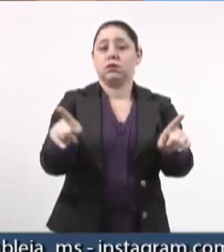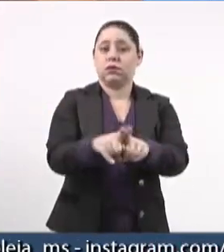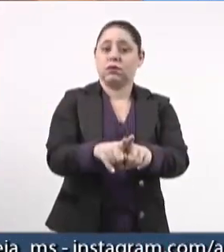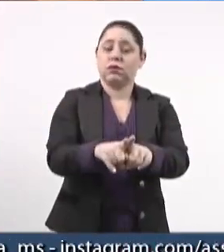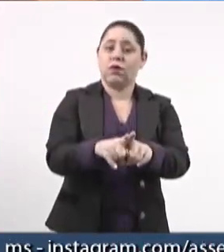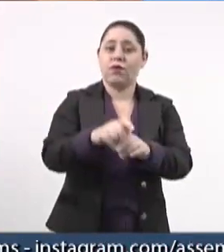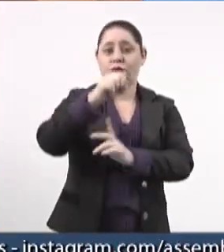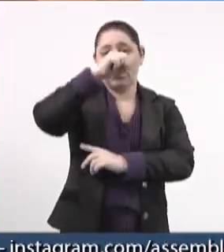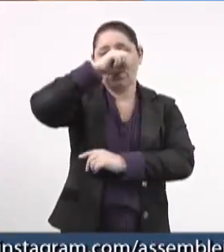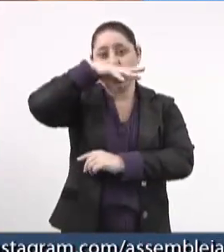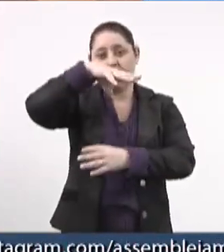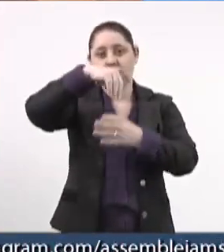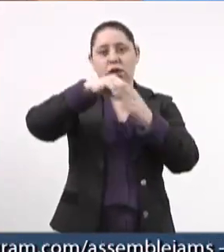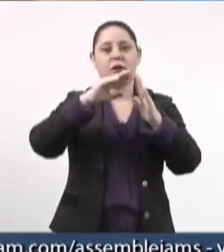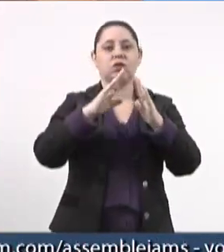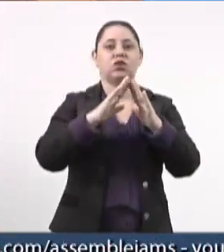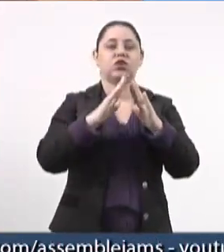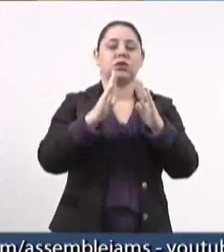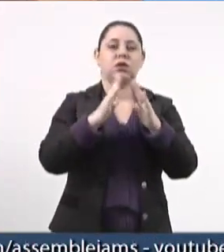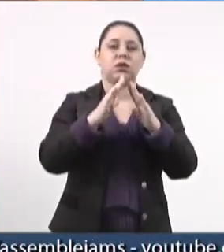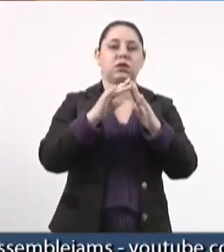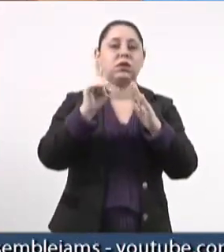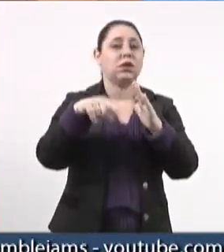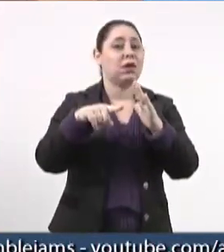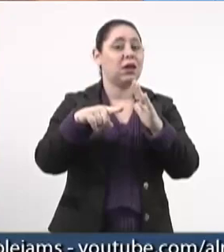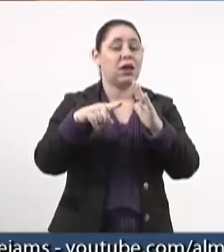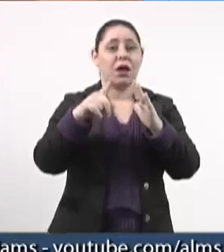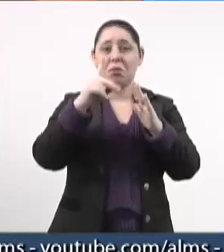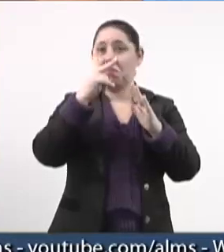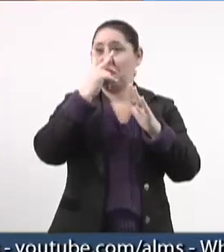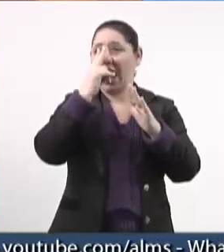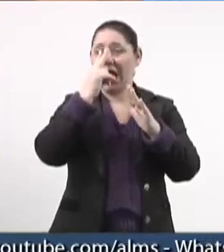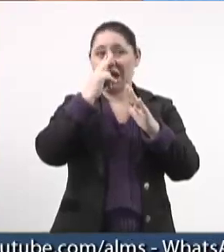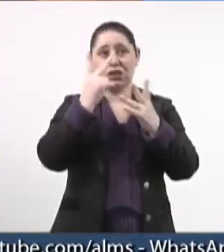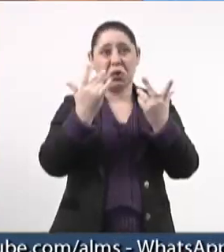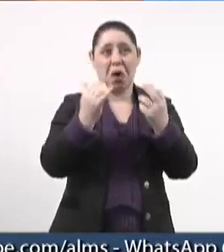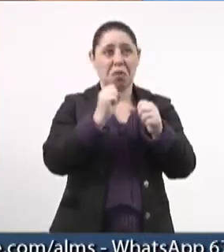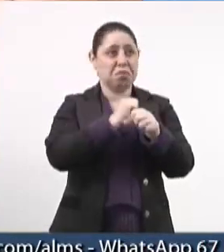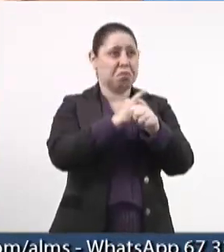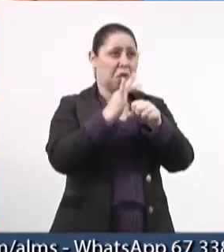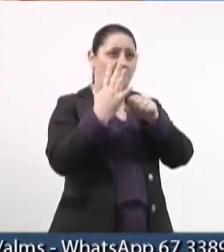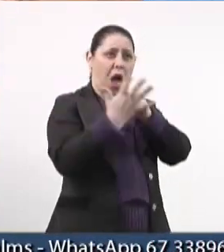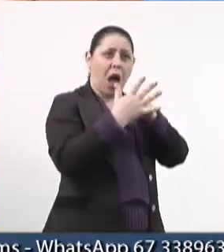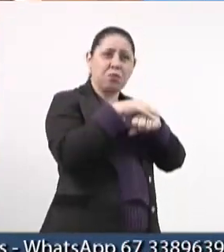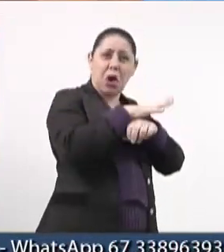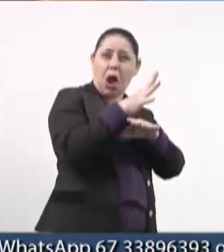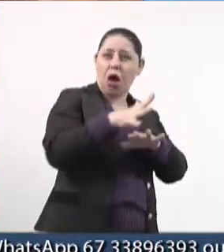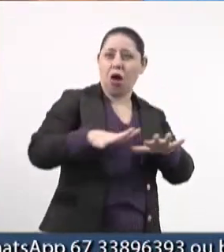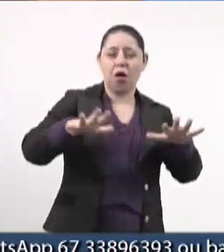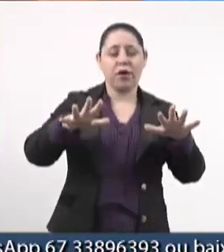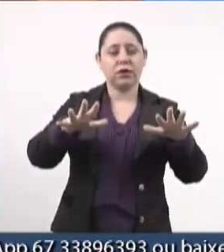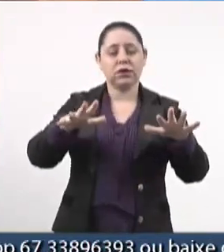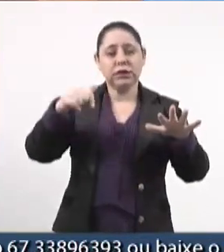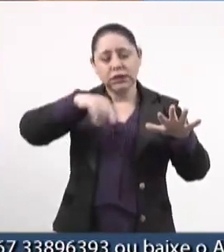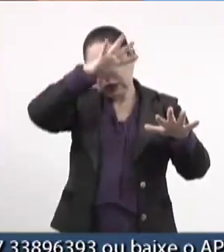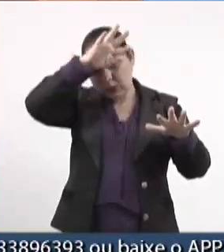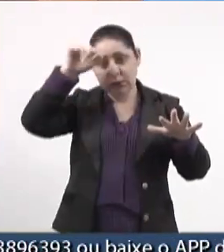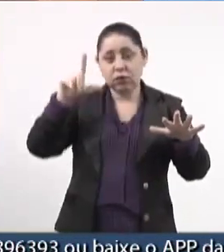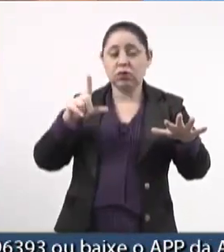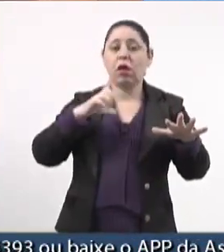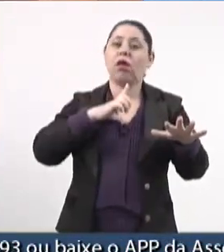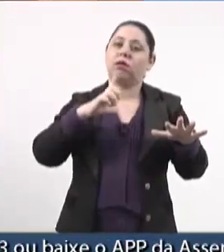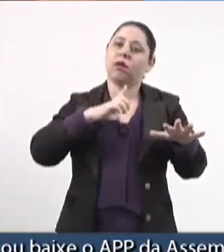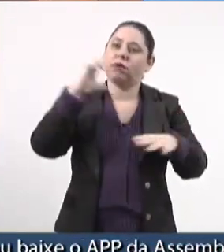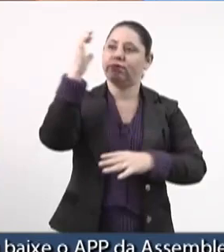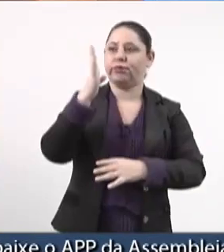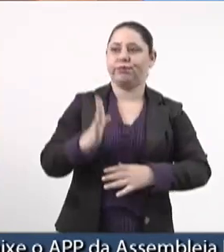a violência doméstica, que é uma epidemia, uma verdadeira epidemia, no Mato Grosso do Sul